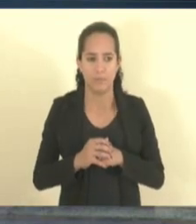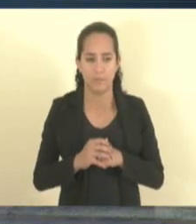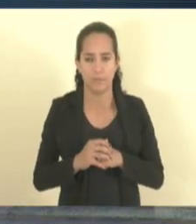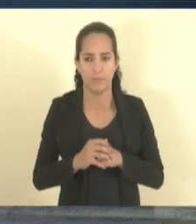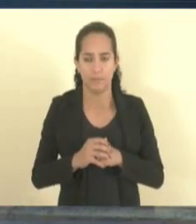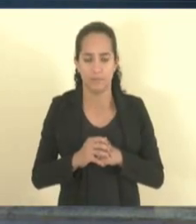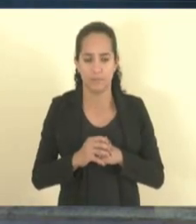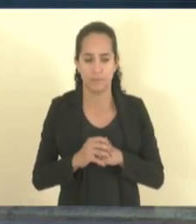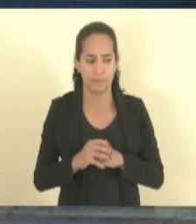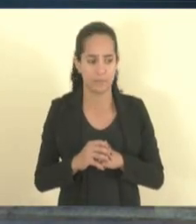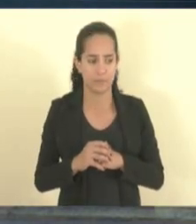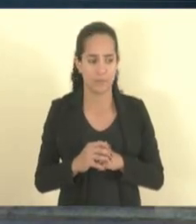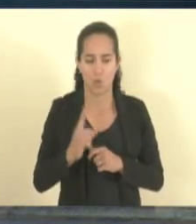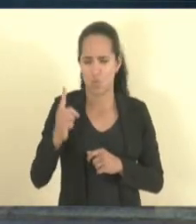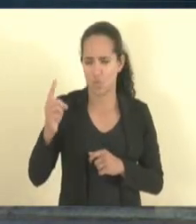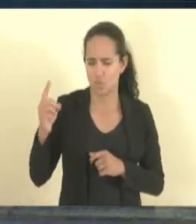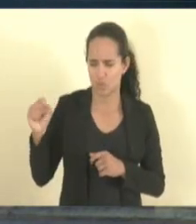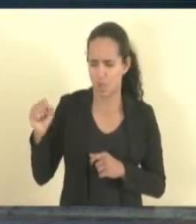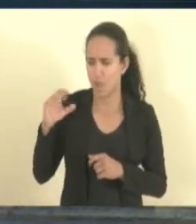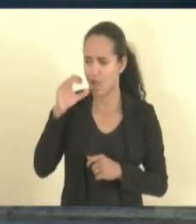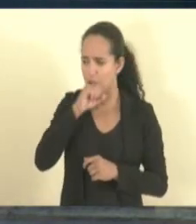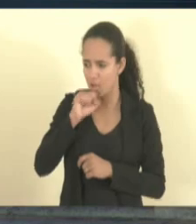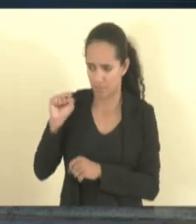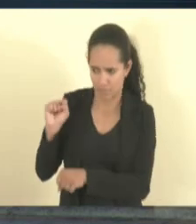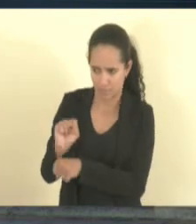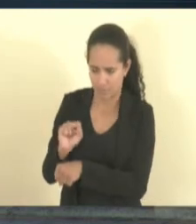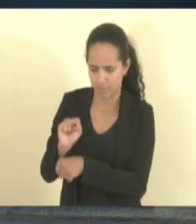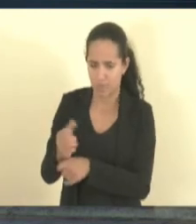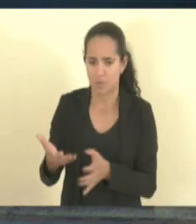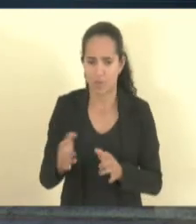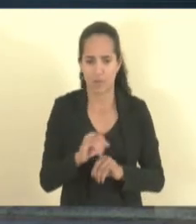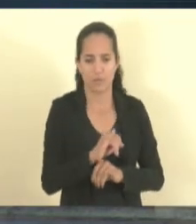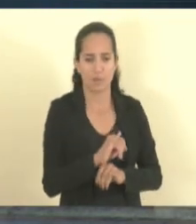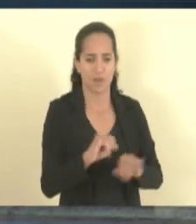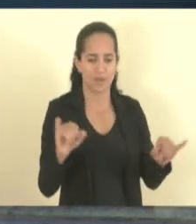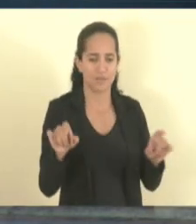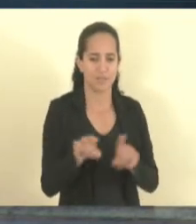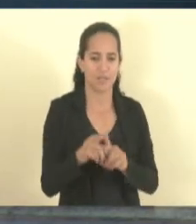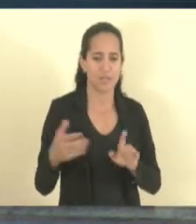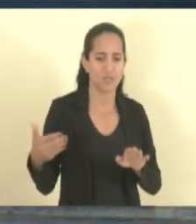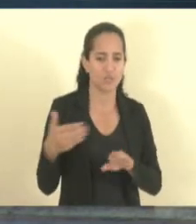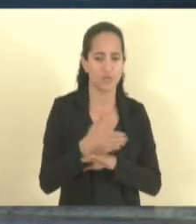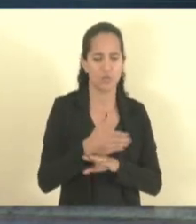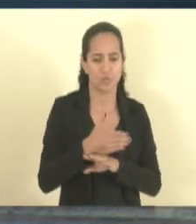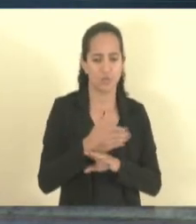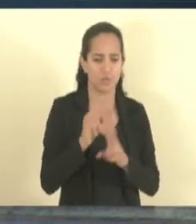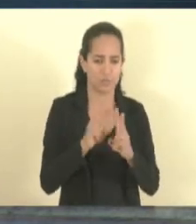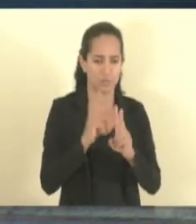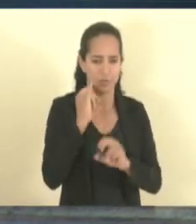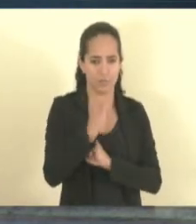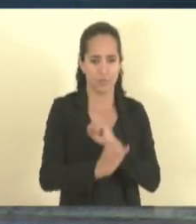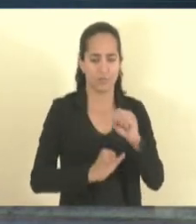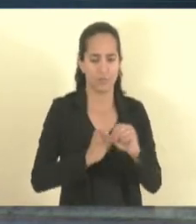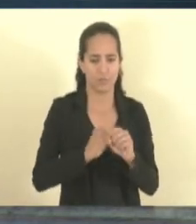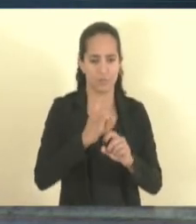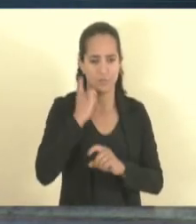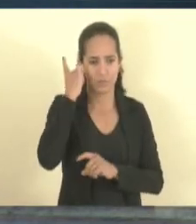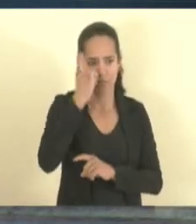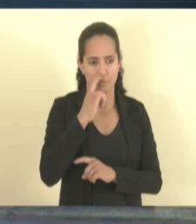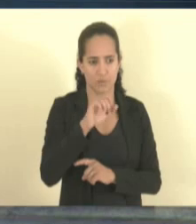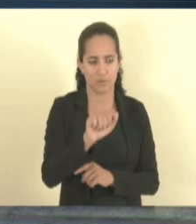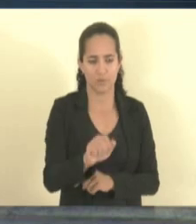Lorenzo, só um segundo, enquanto você está passando o slide, eu quero também registrar a chegada de maneira virtual do deputado